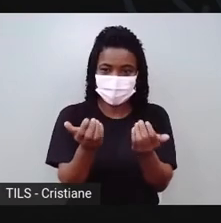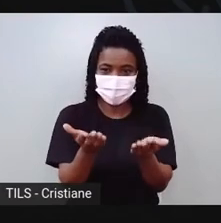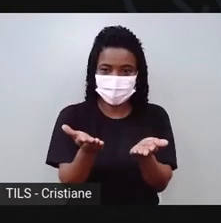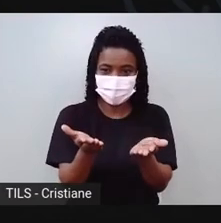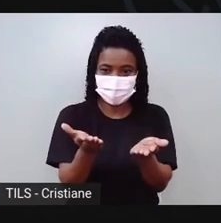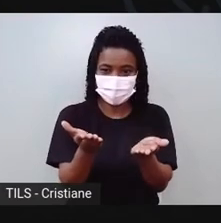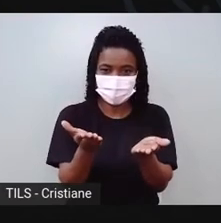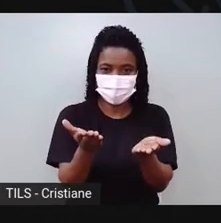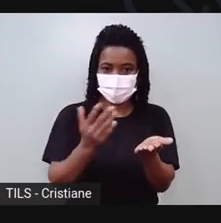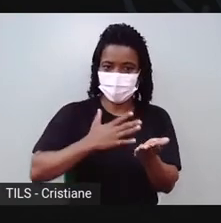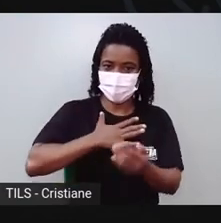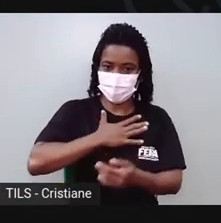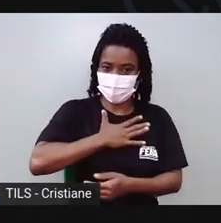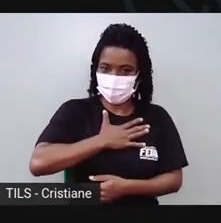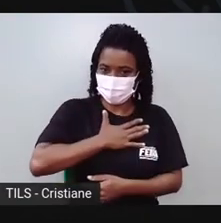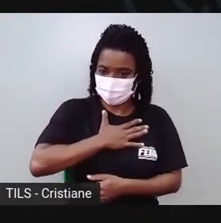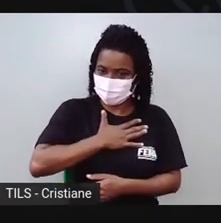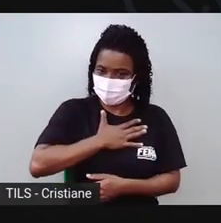Gostaram?